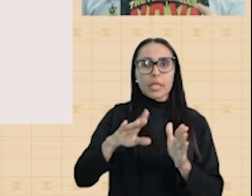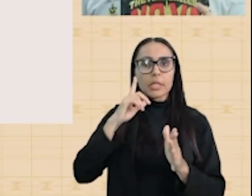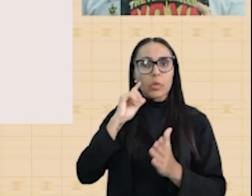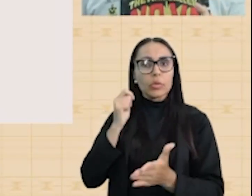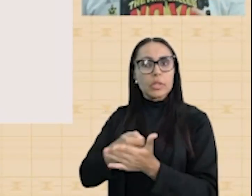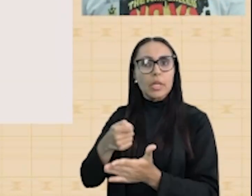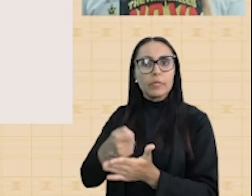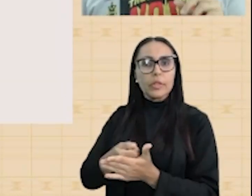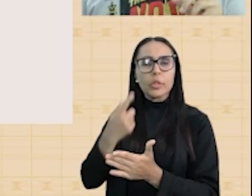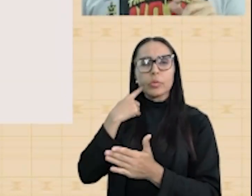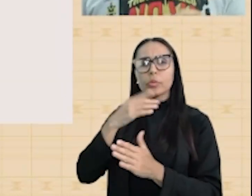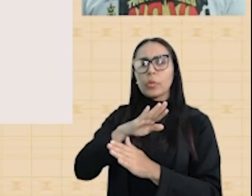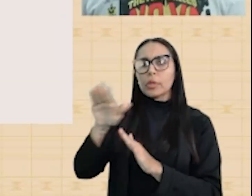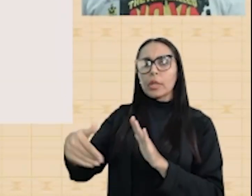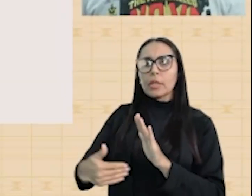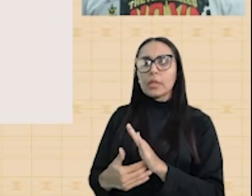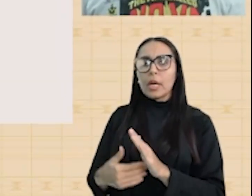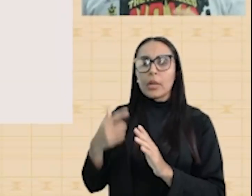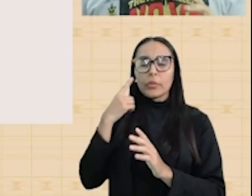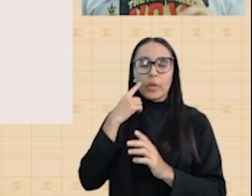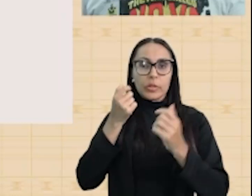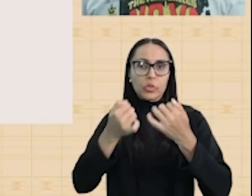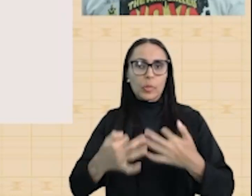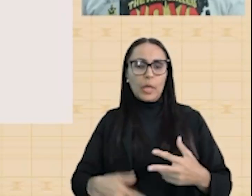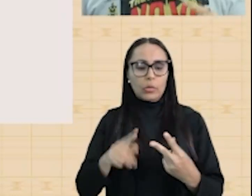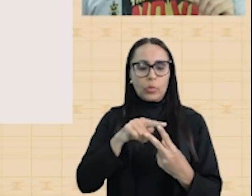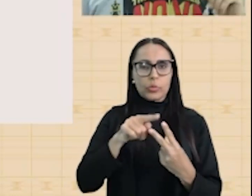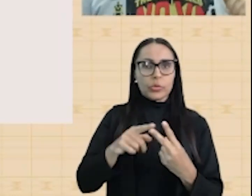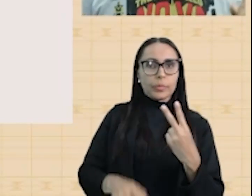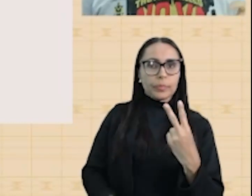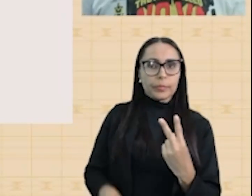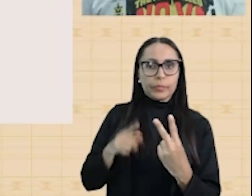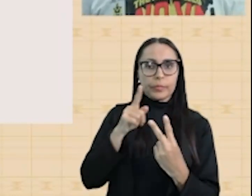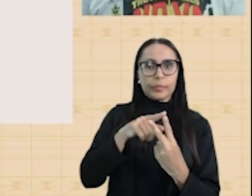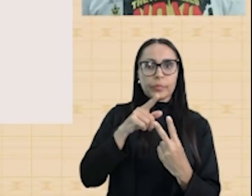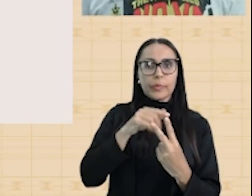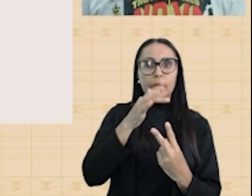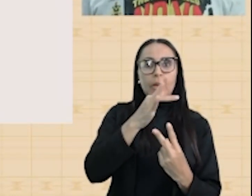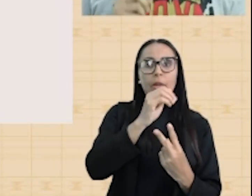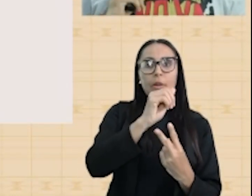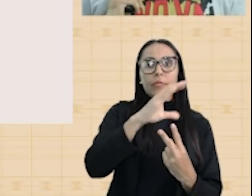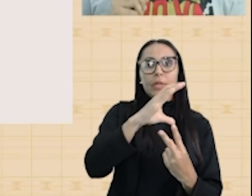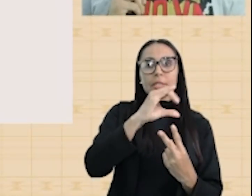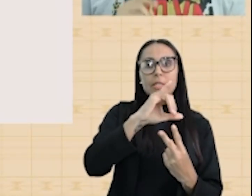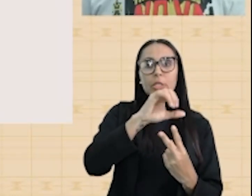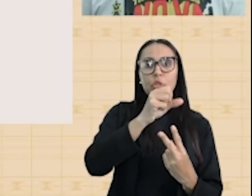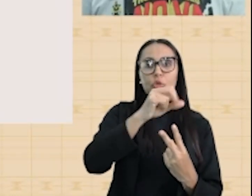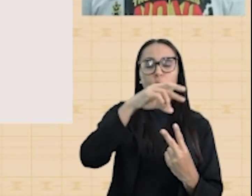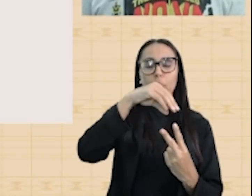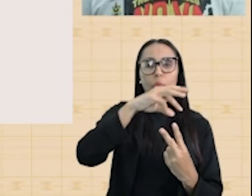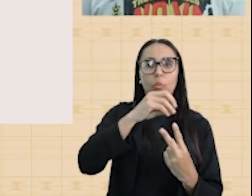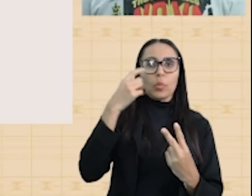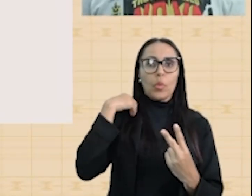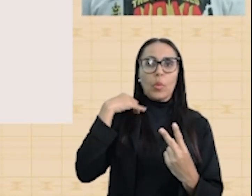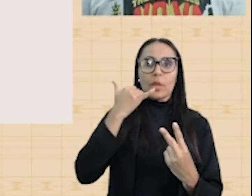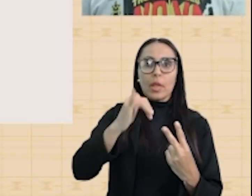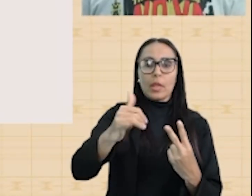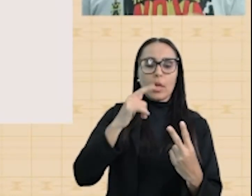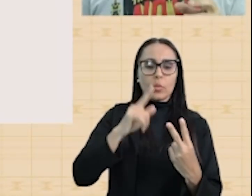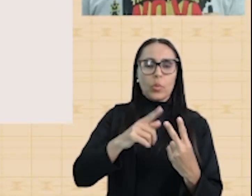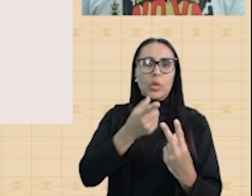totalitários, vale destacar dois deles, o fascismo italiano e o nazismo alemão.